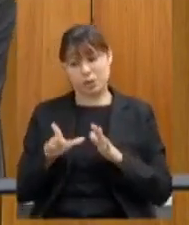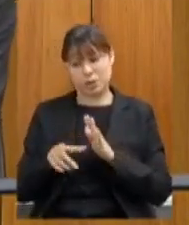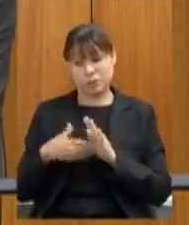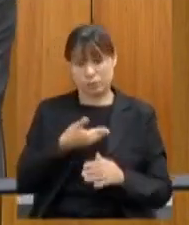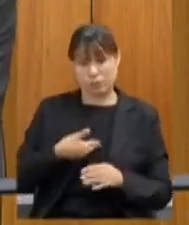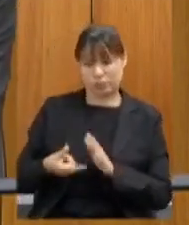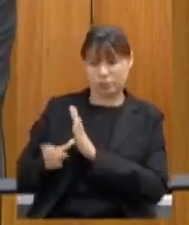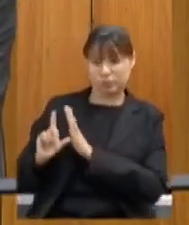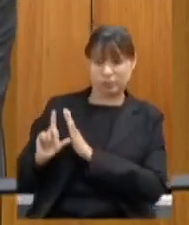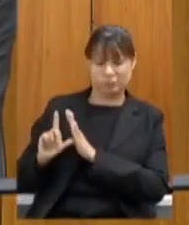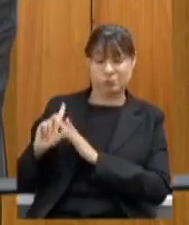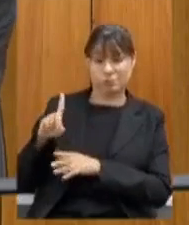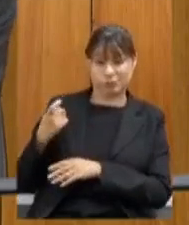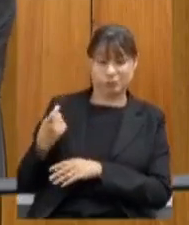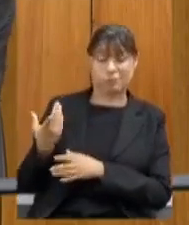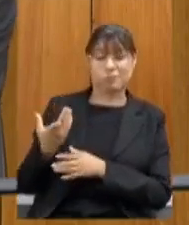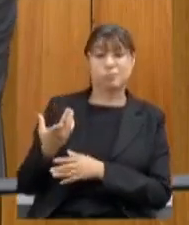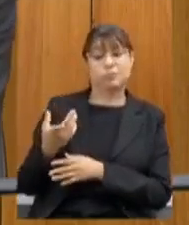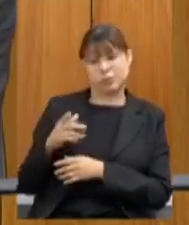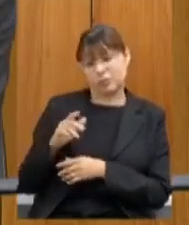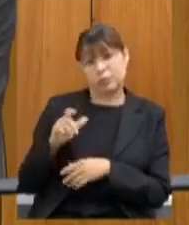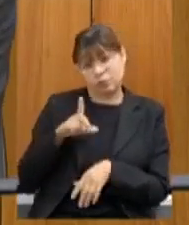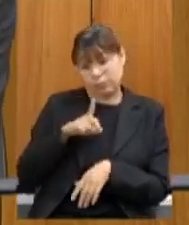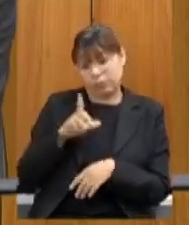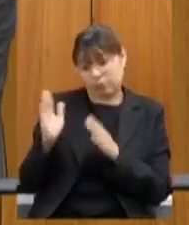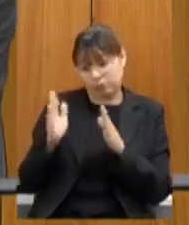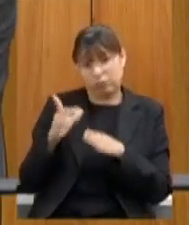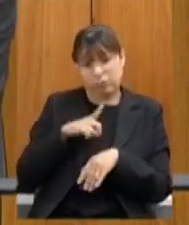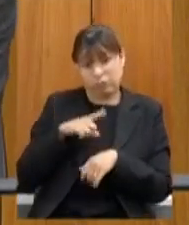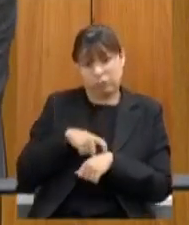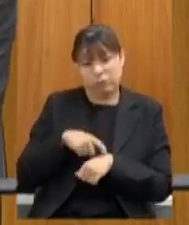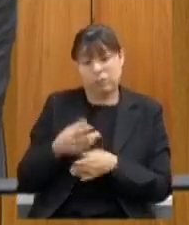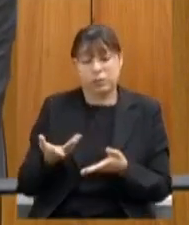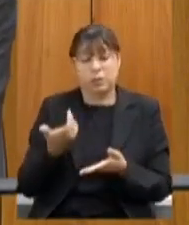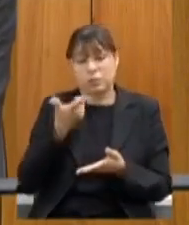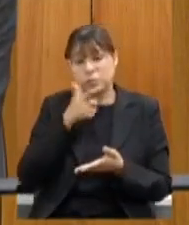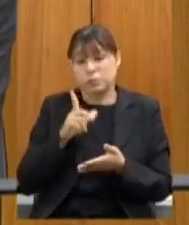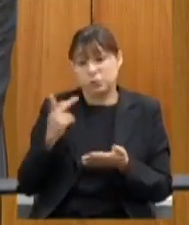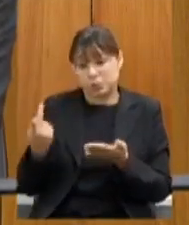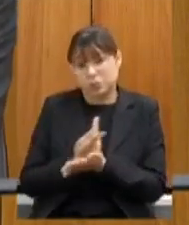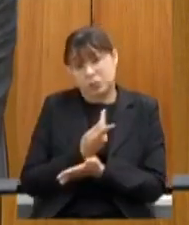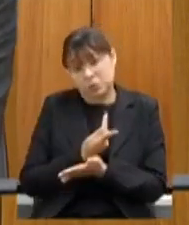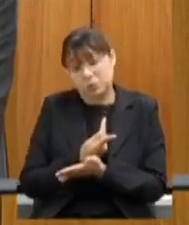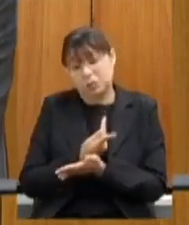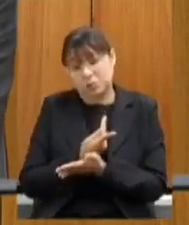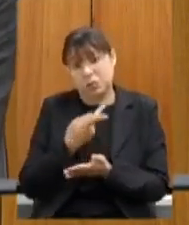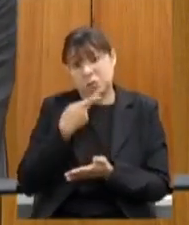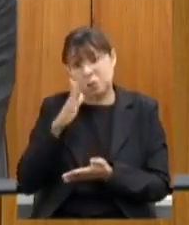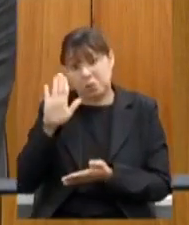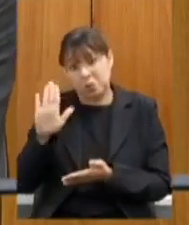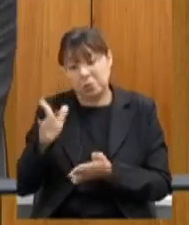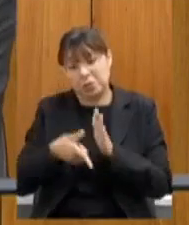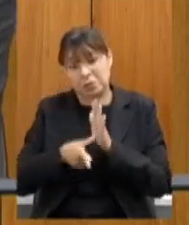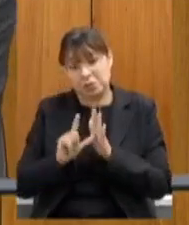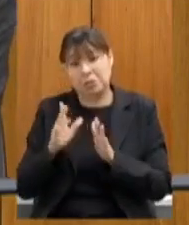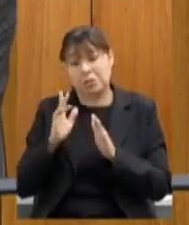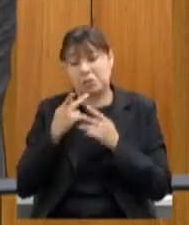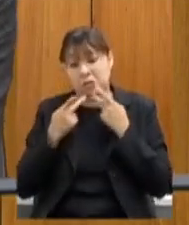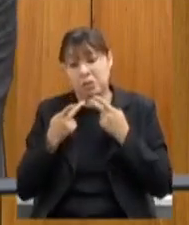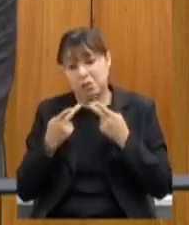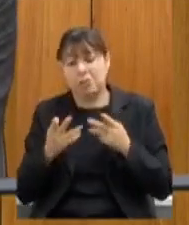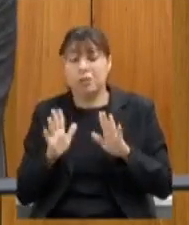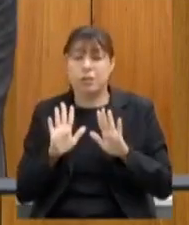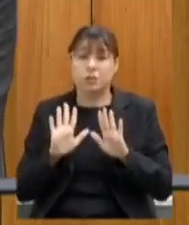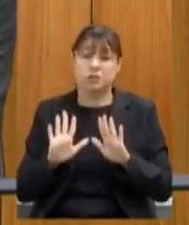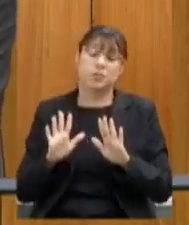teve aí e teve a oportunidade de colocar na prática aquilo que eles levavam no discurso e